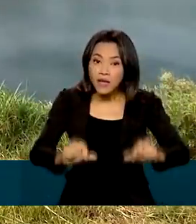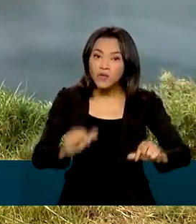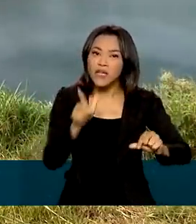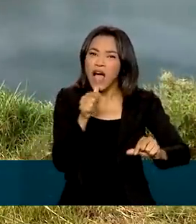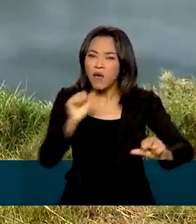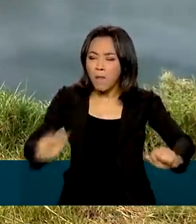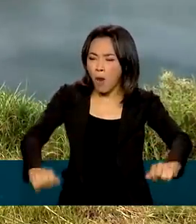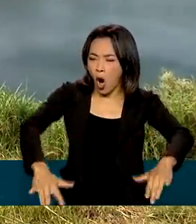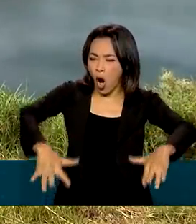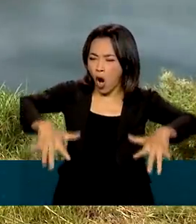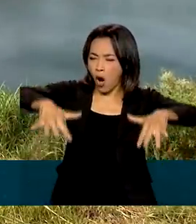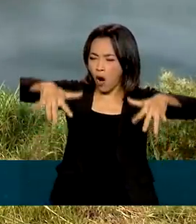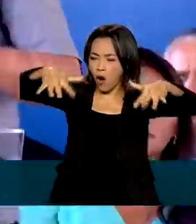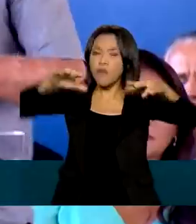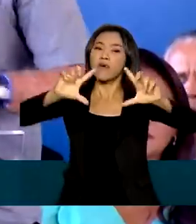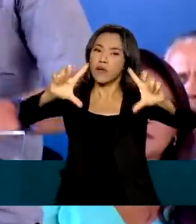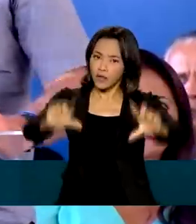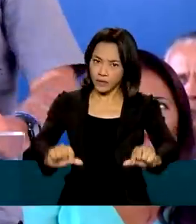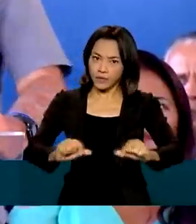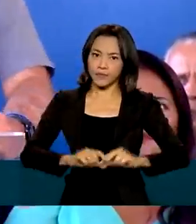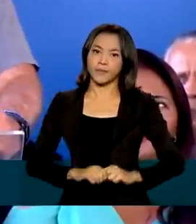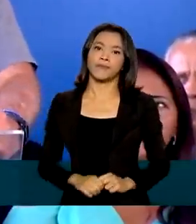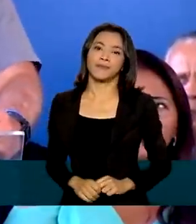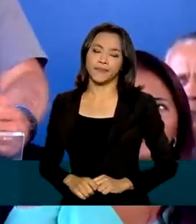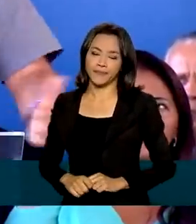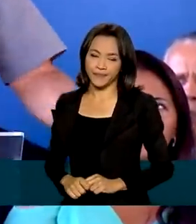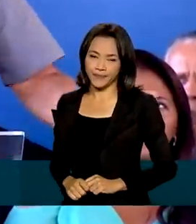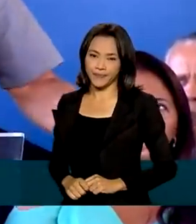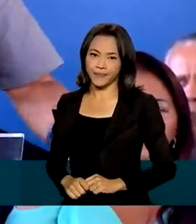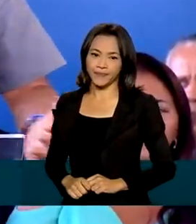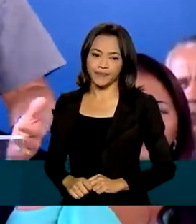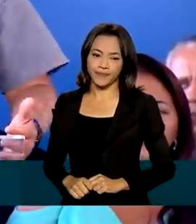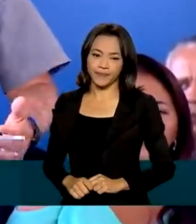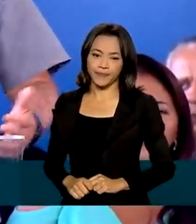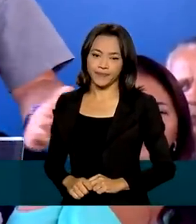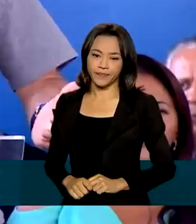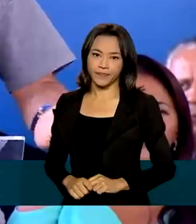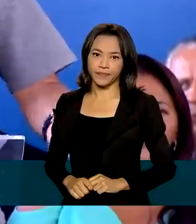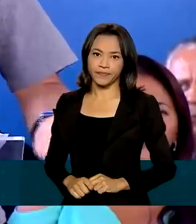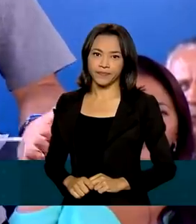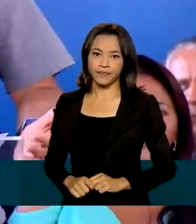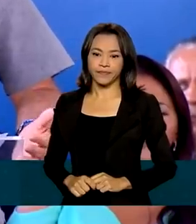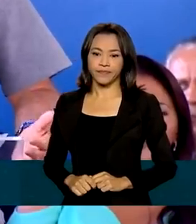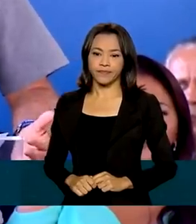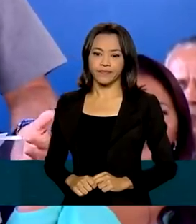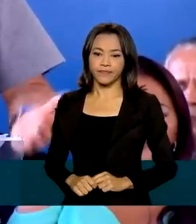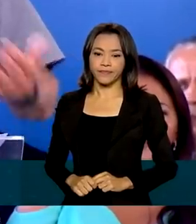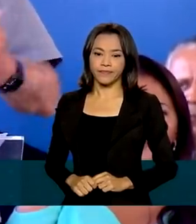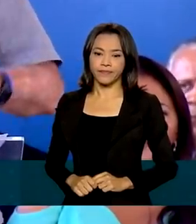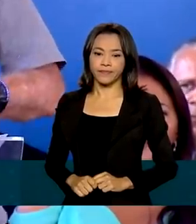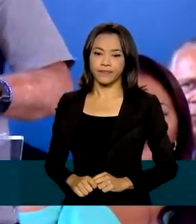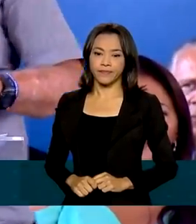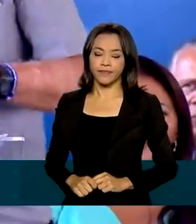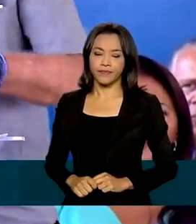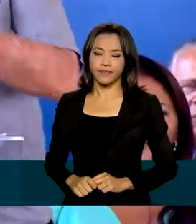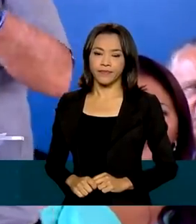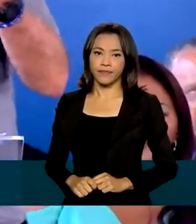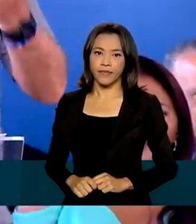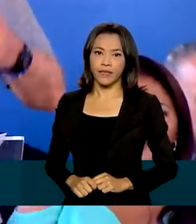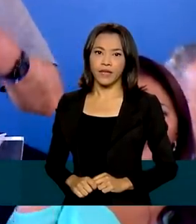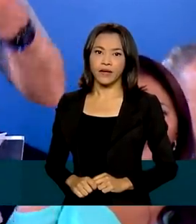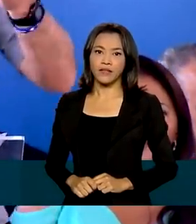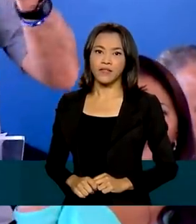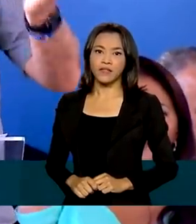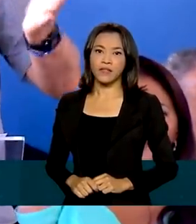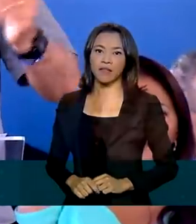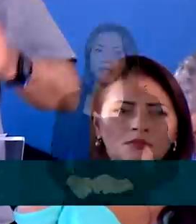500 mil famílias na região. Essa obra aqui é uma obra importante, até porque estamos à